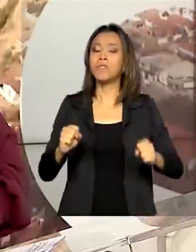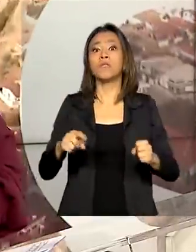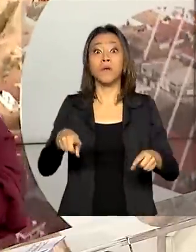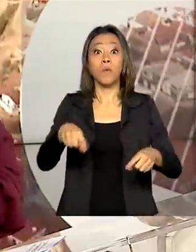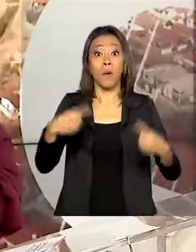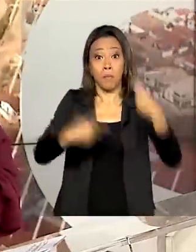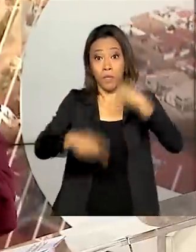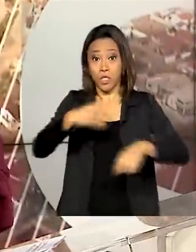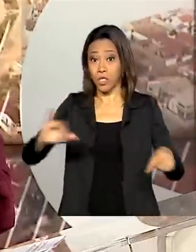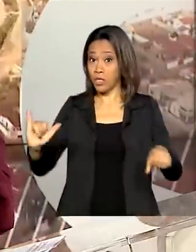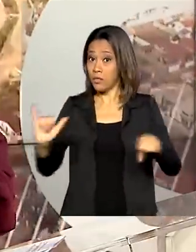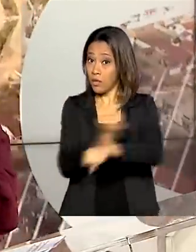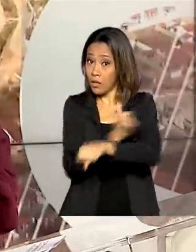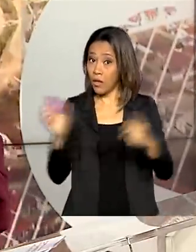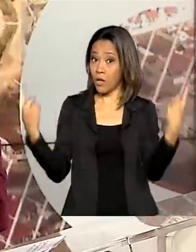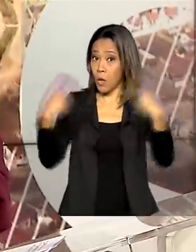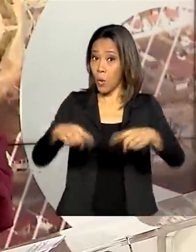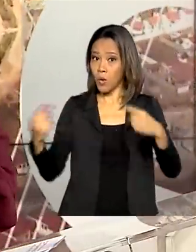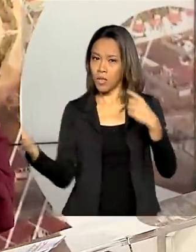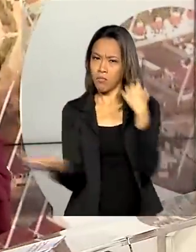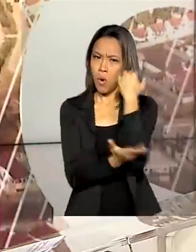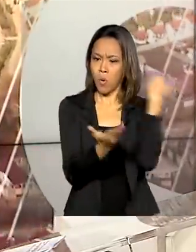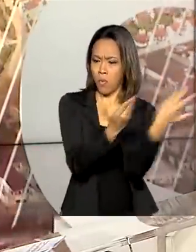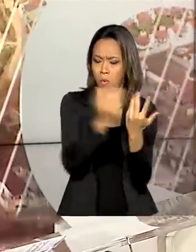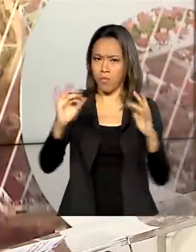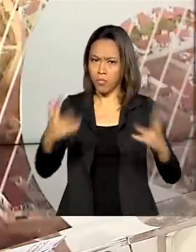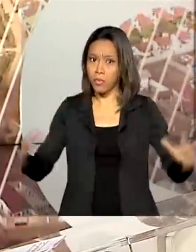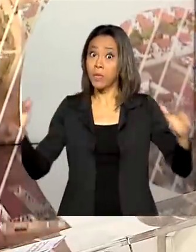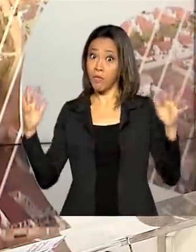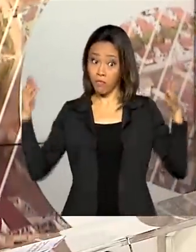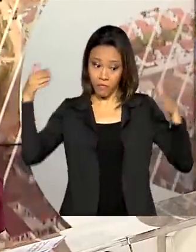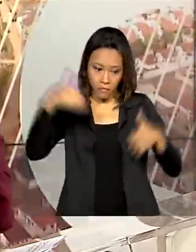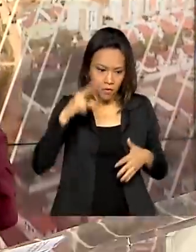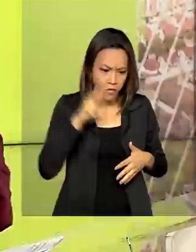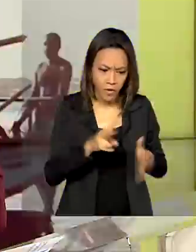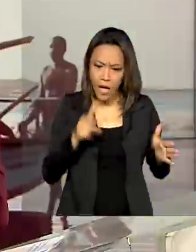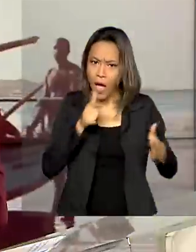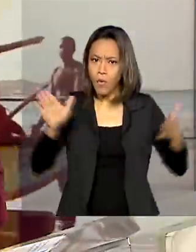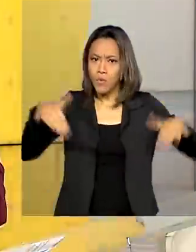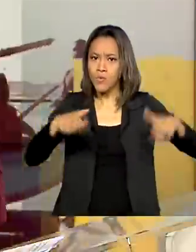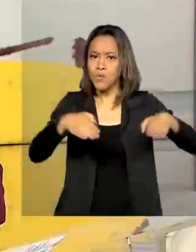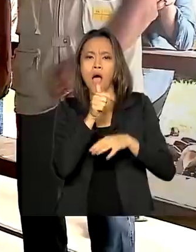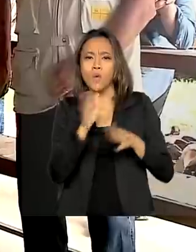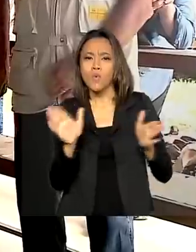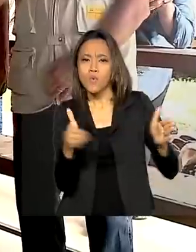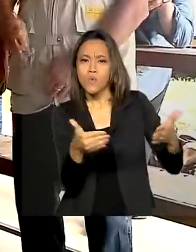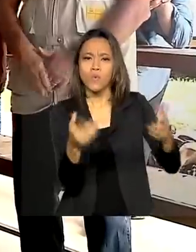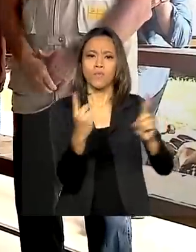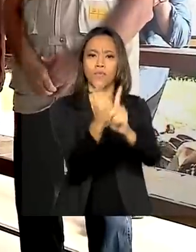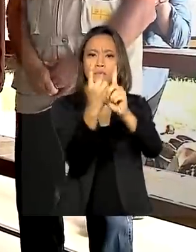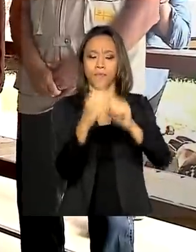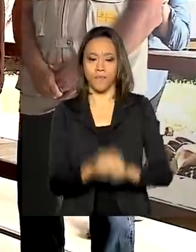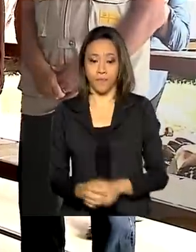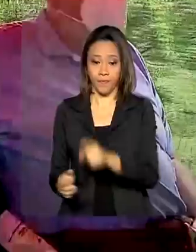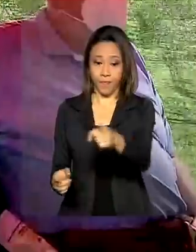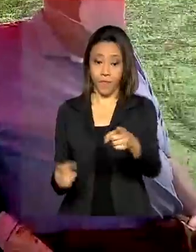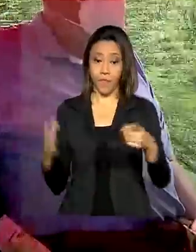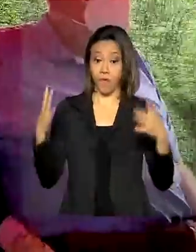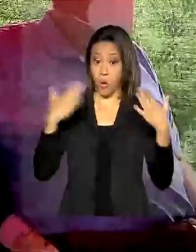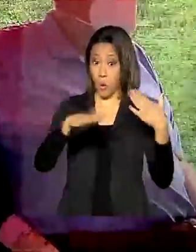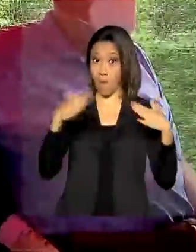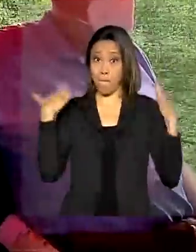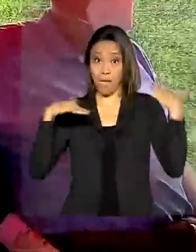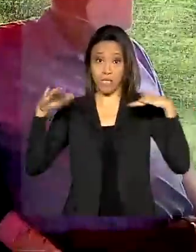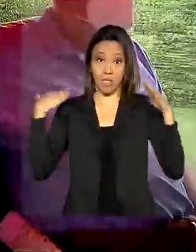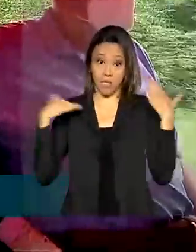desmatamento na região. Eles também foram ver de perto o espetáculo do Encontro das Águas. Foi um descontraído passeio que a